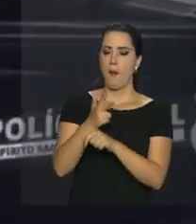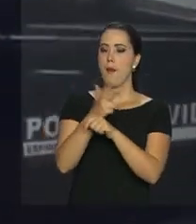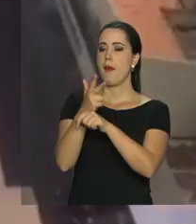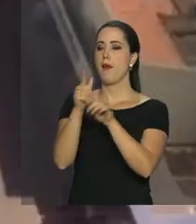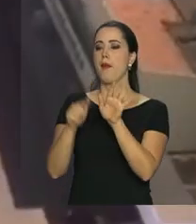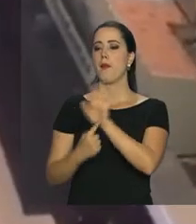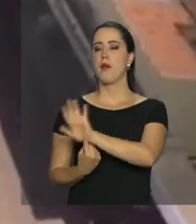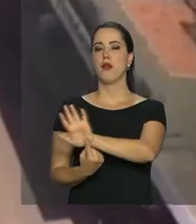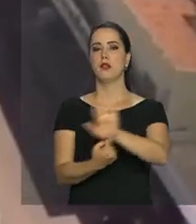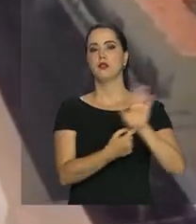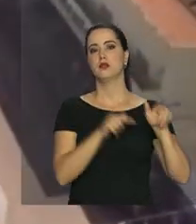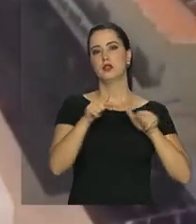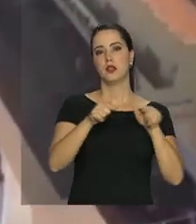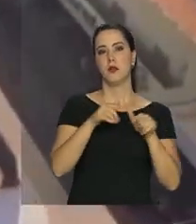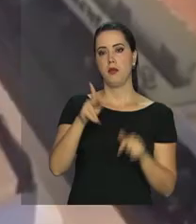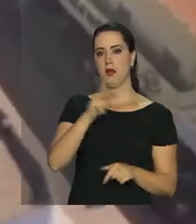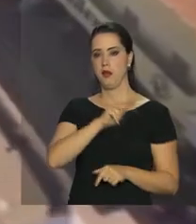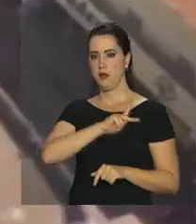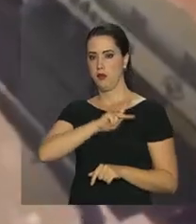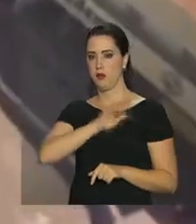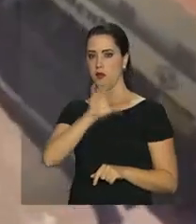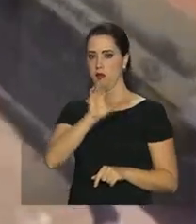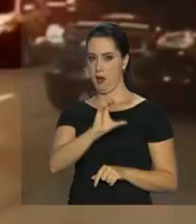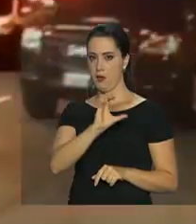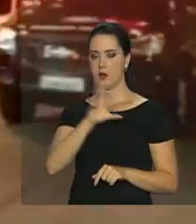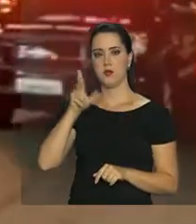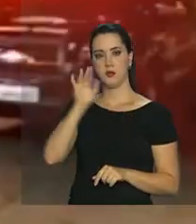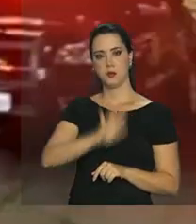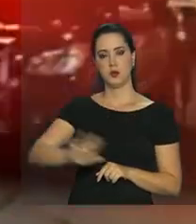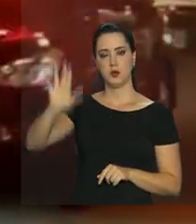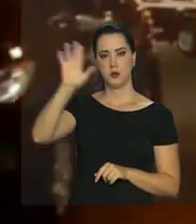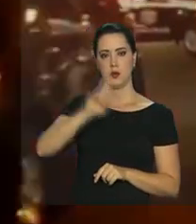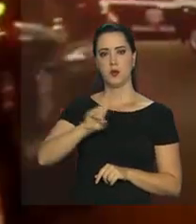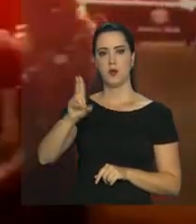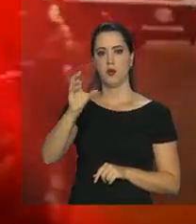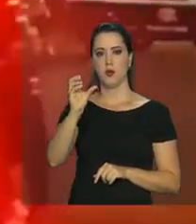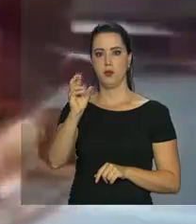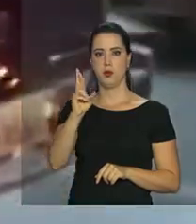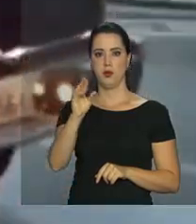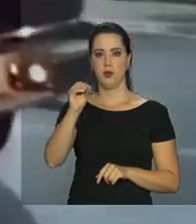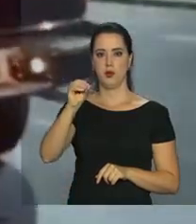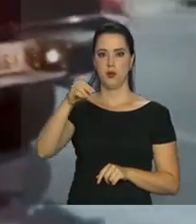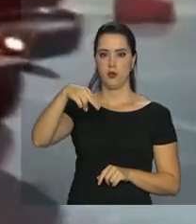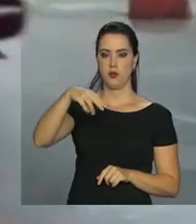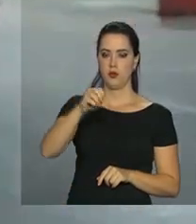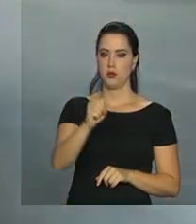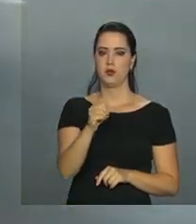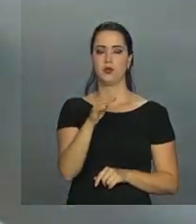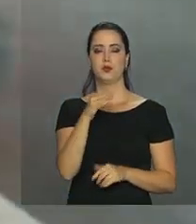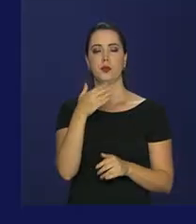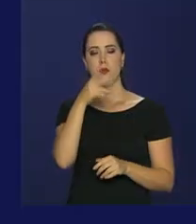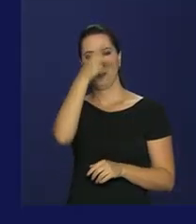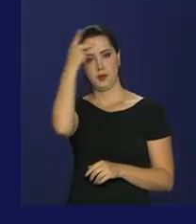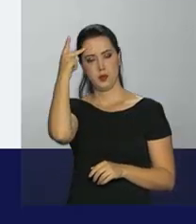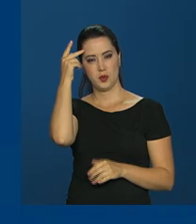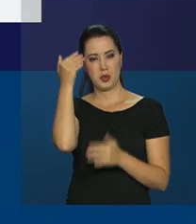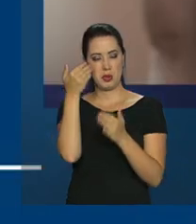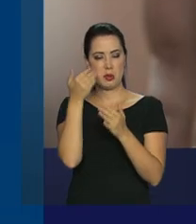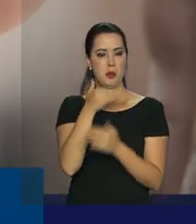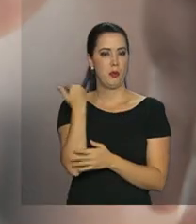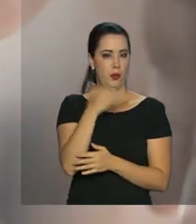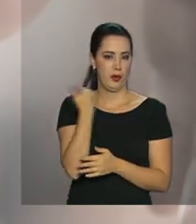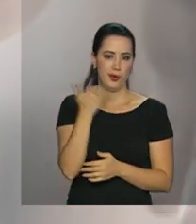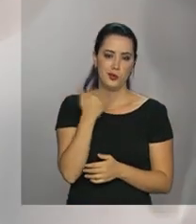em todo o Brasil. A operação foi batizada de Cronos, em referência às vítimas que perderam suas vidas com os crimes. Os dados